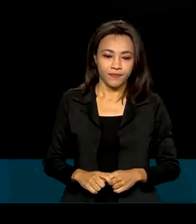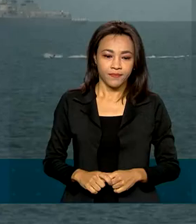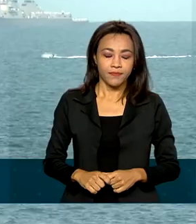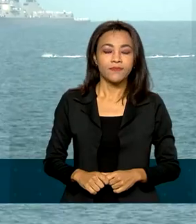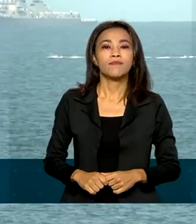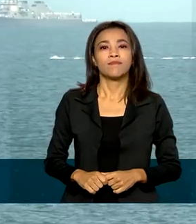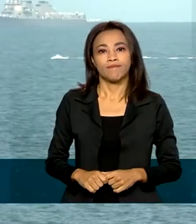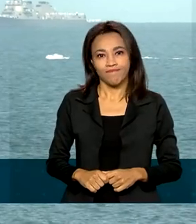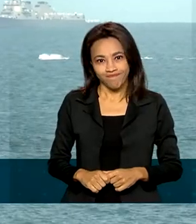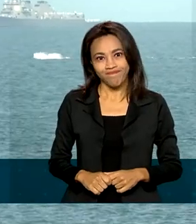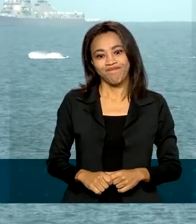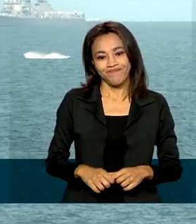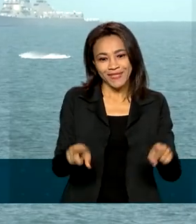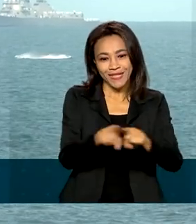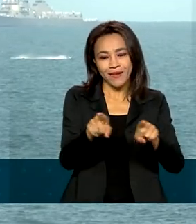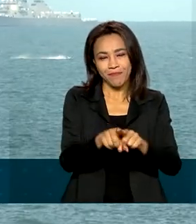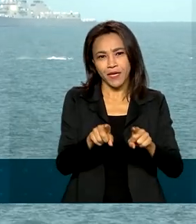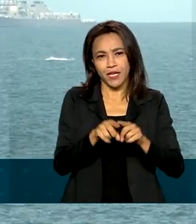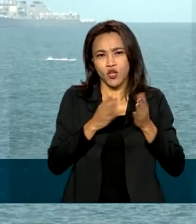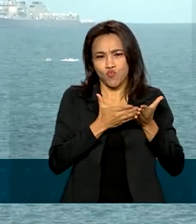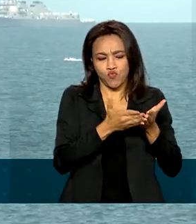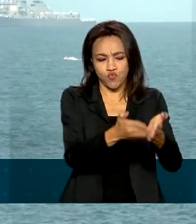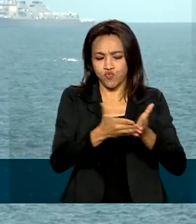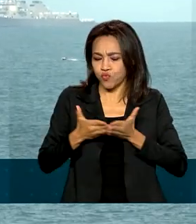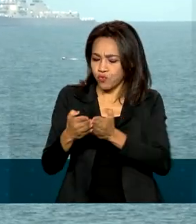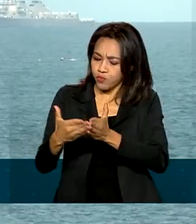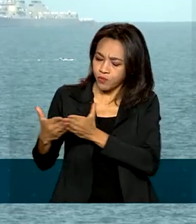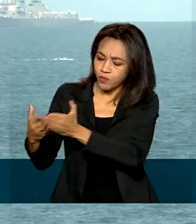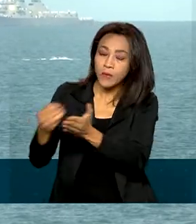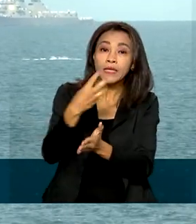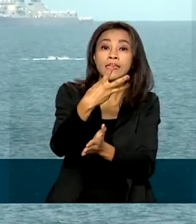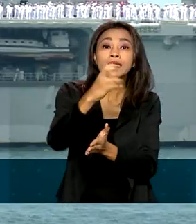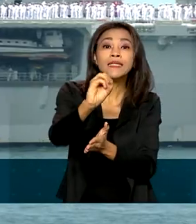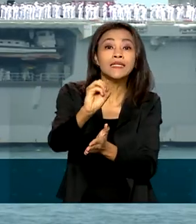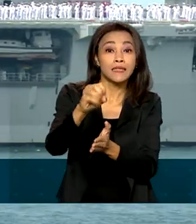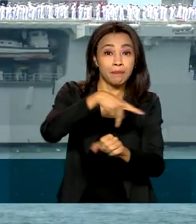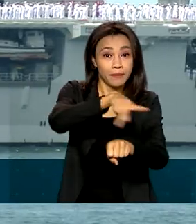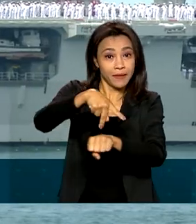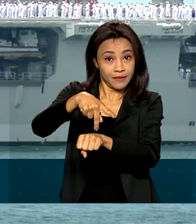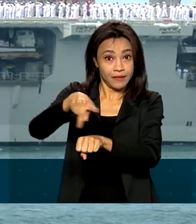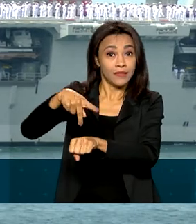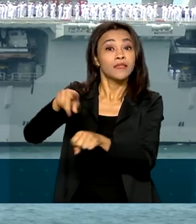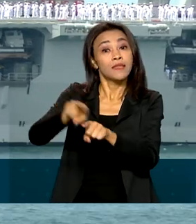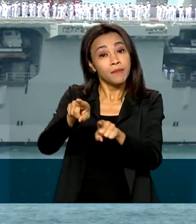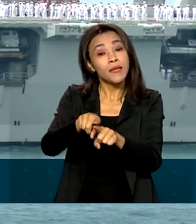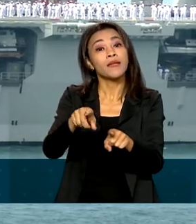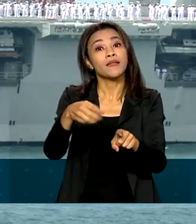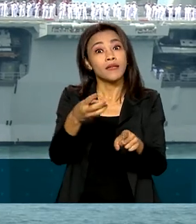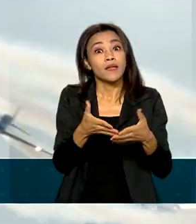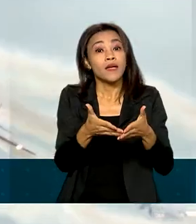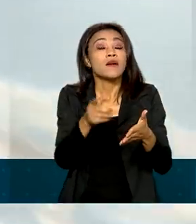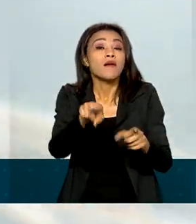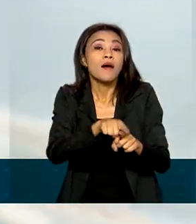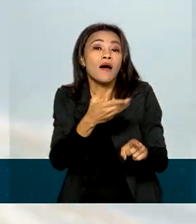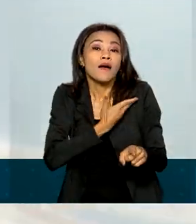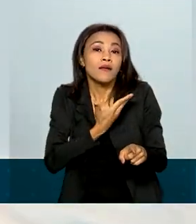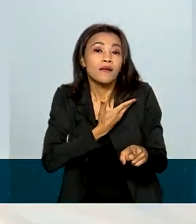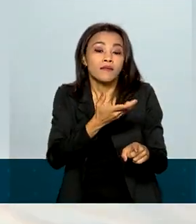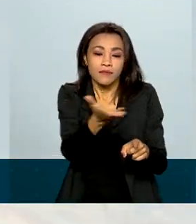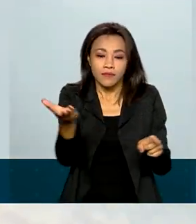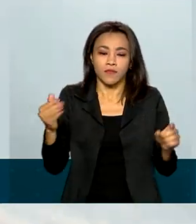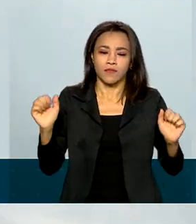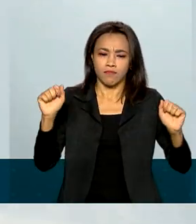Um desfile marítimo com mais de 30 navios do Brasil e de países amigos também fez parte das celebrações. No céu de